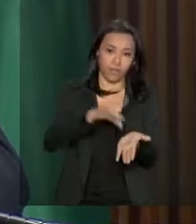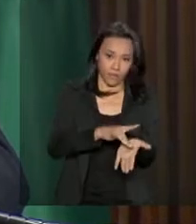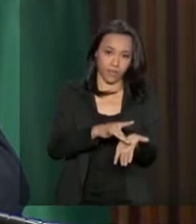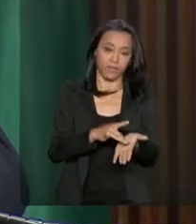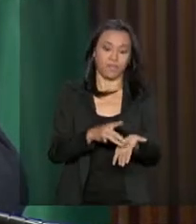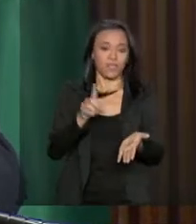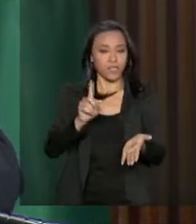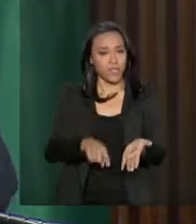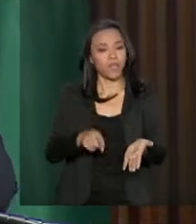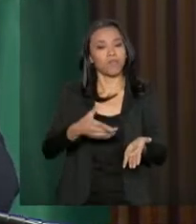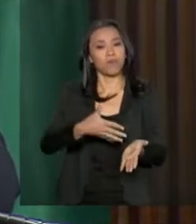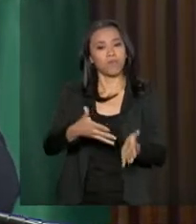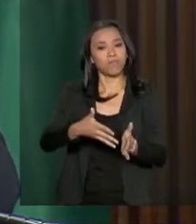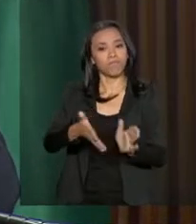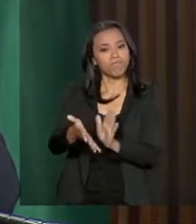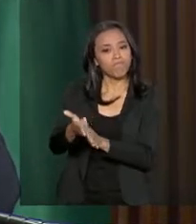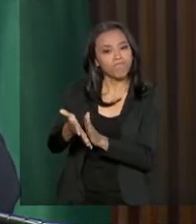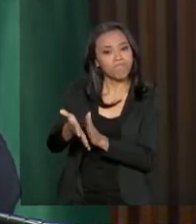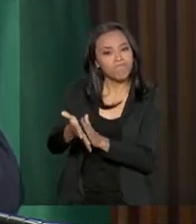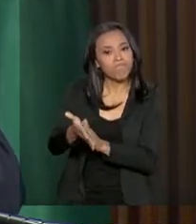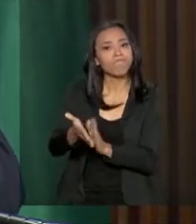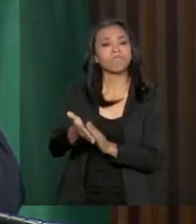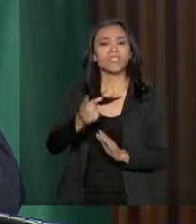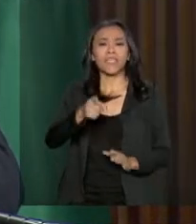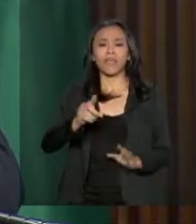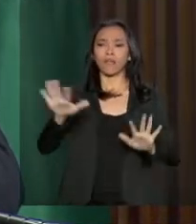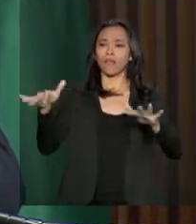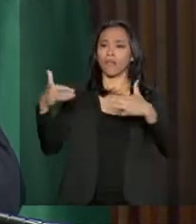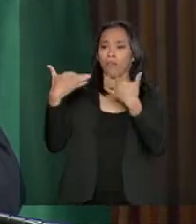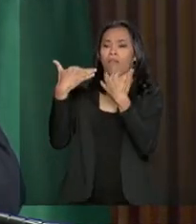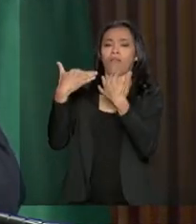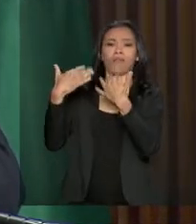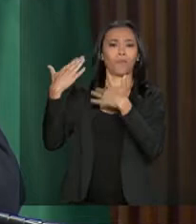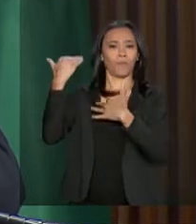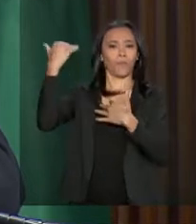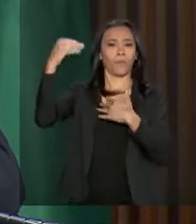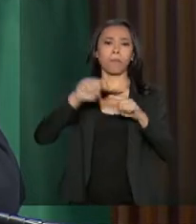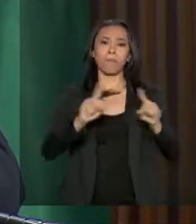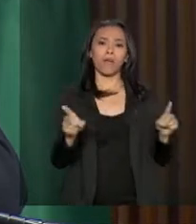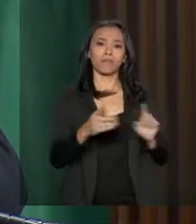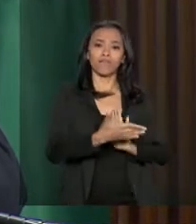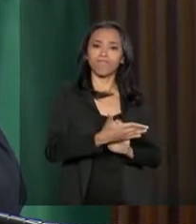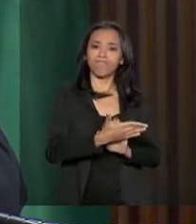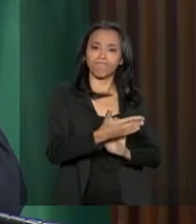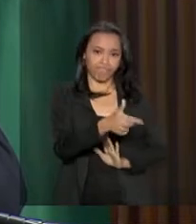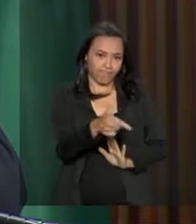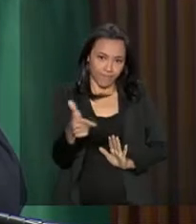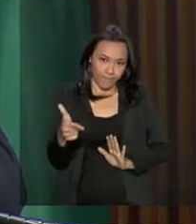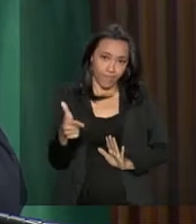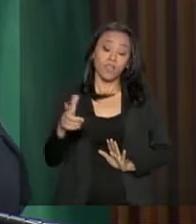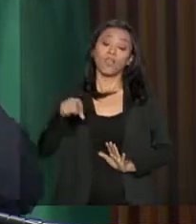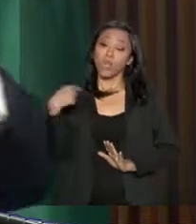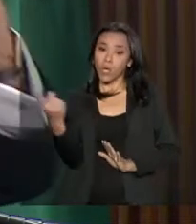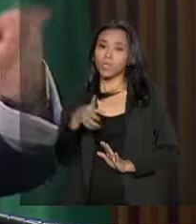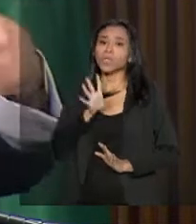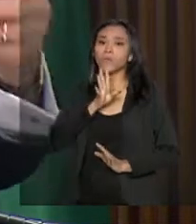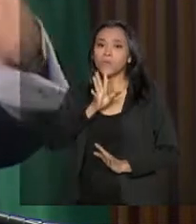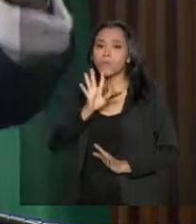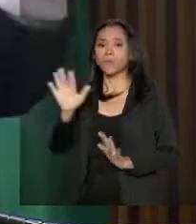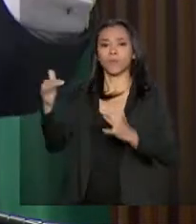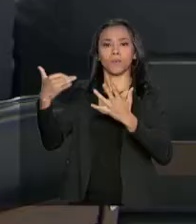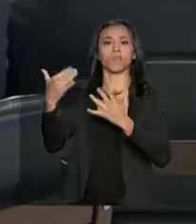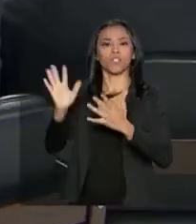que é, costumo dizer, diferente do conhecimento. Se se torna conhecido, mas às vezes não é reconhecido. Nós, conhecidos somos, mas